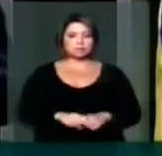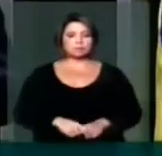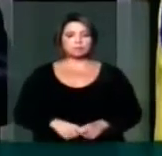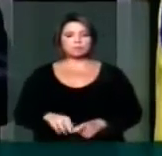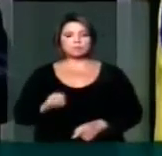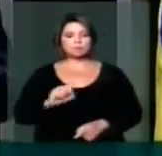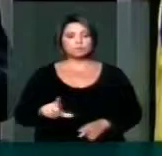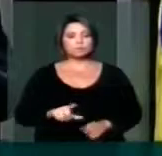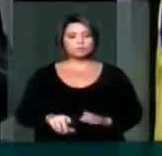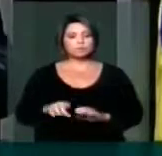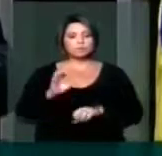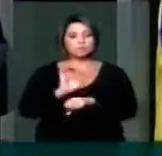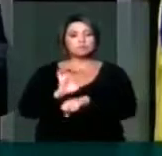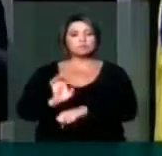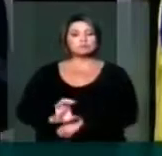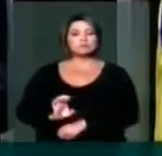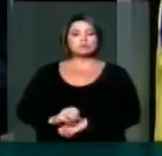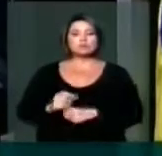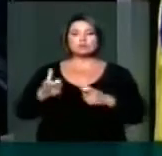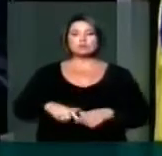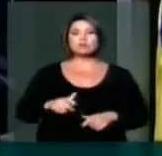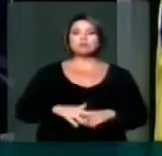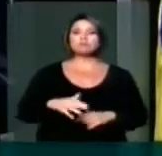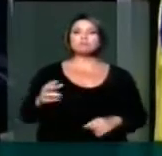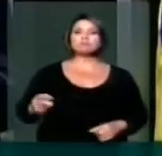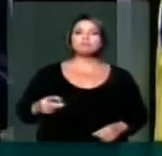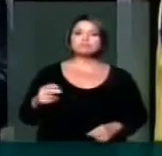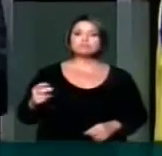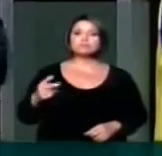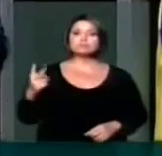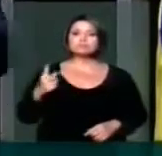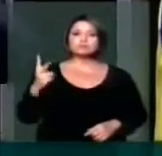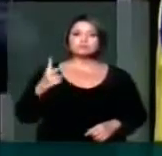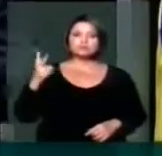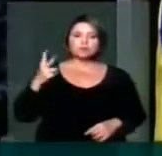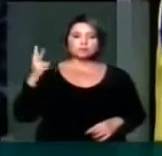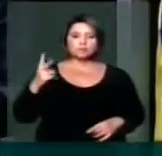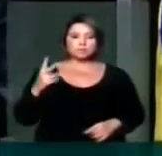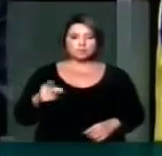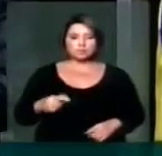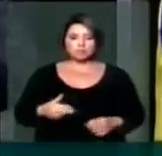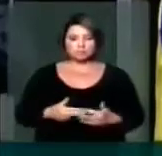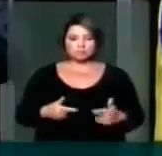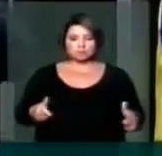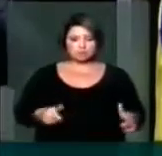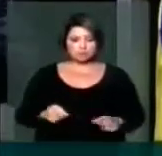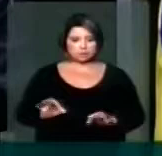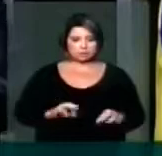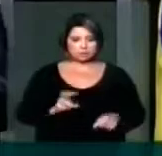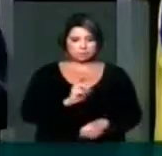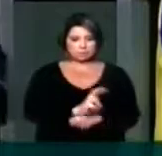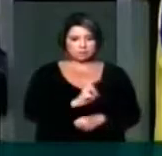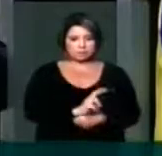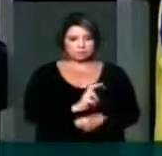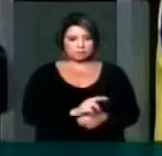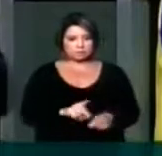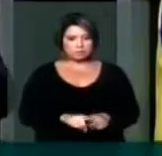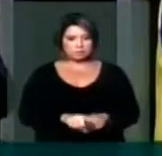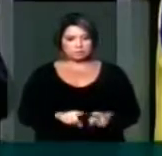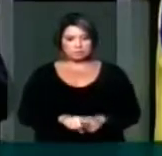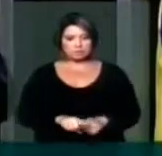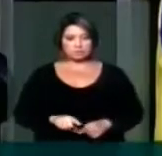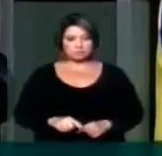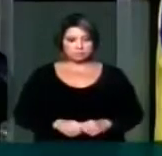do estado, uma região riquíssima, cujo maior centro, a maior área atingida é